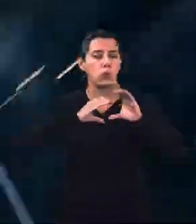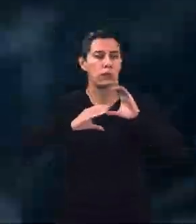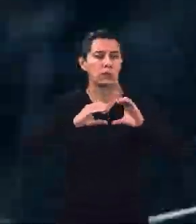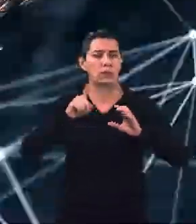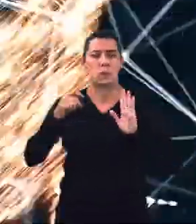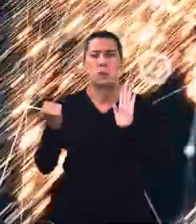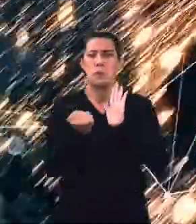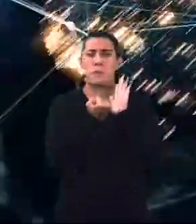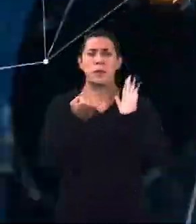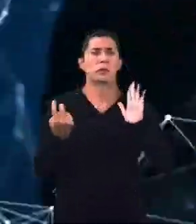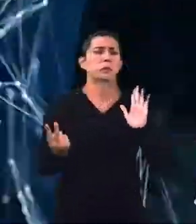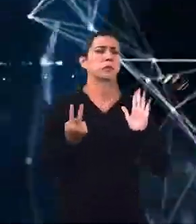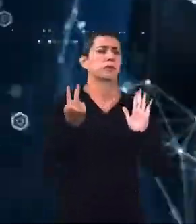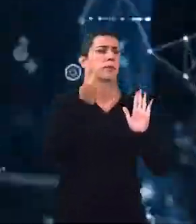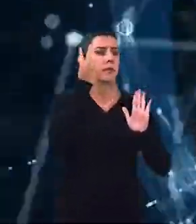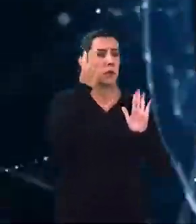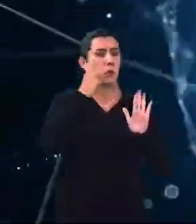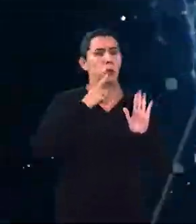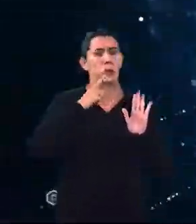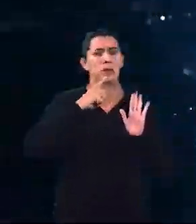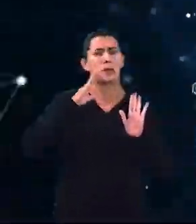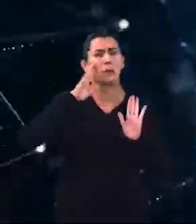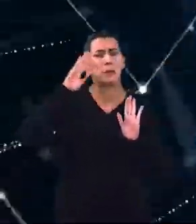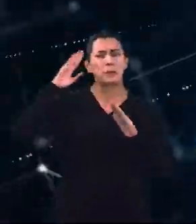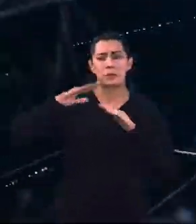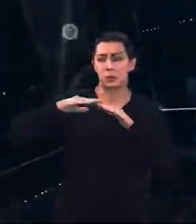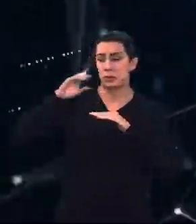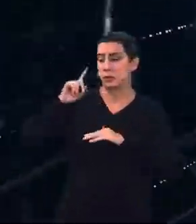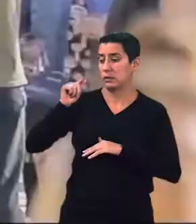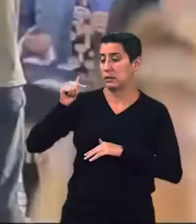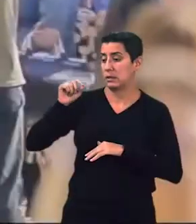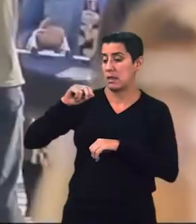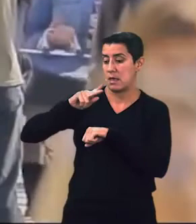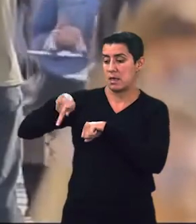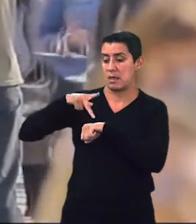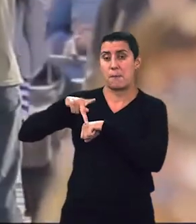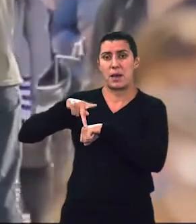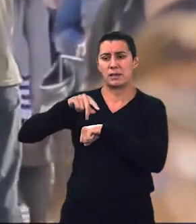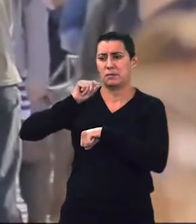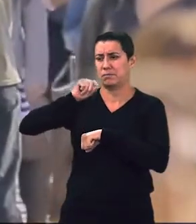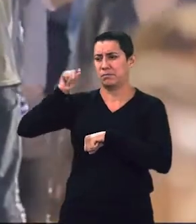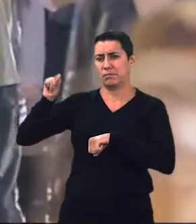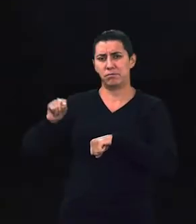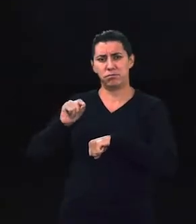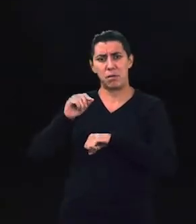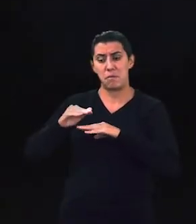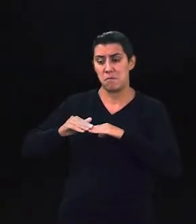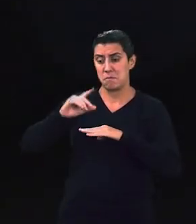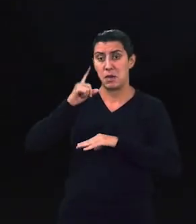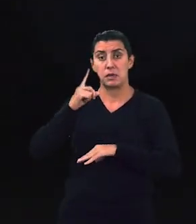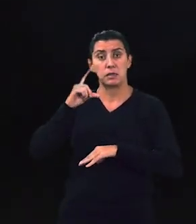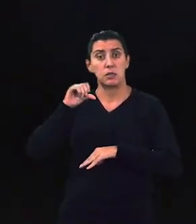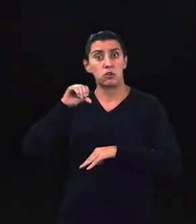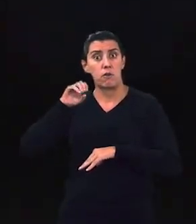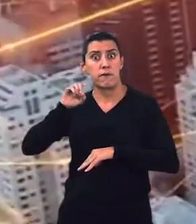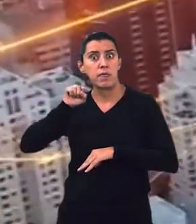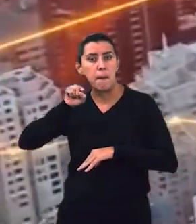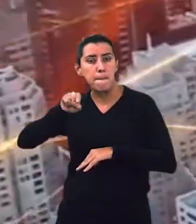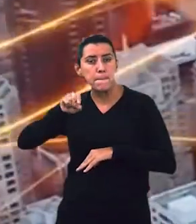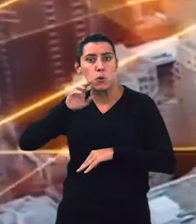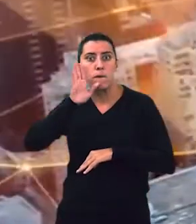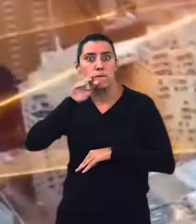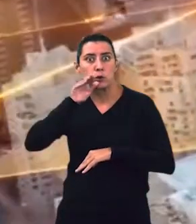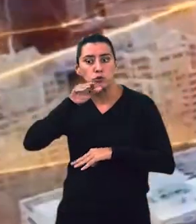faz a diferença nos mais de 170 países em que atua. Com mais de 190 mil funcionários em todo o mundo, a